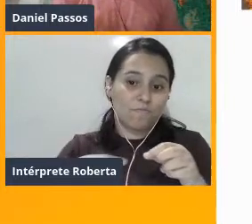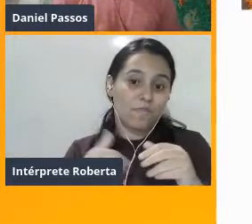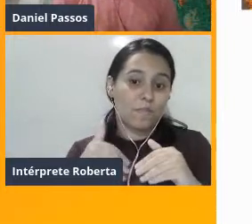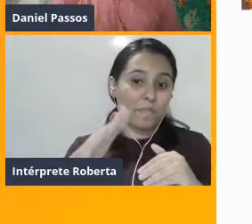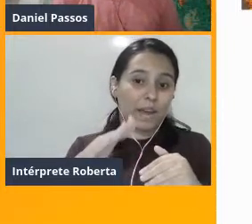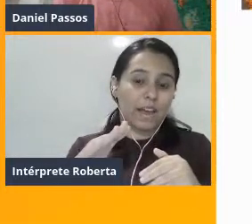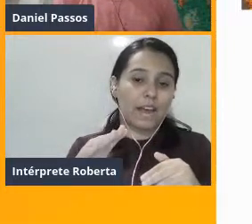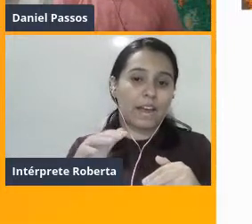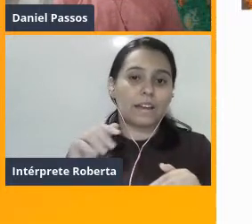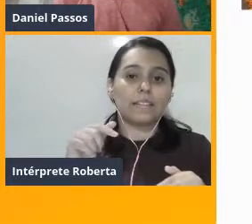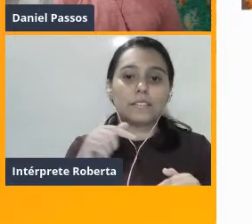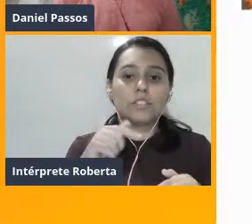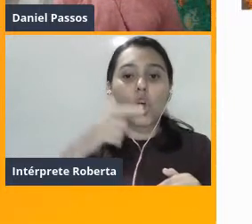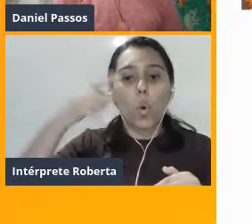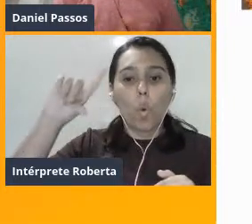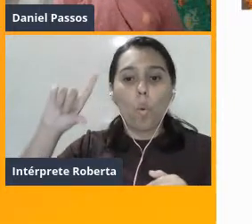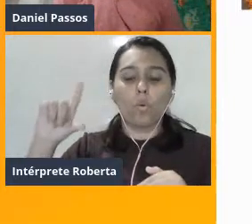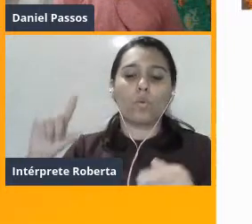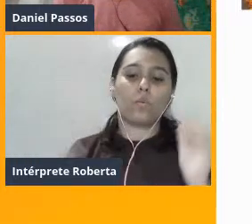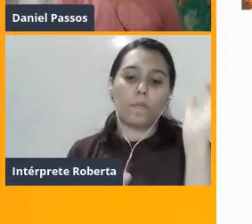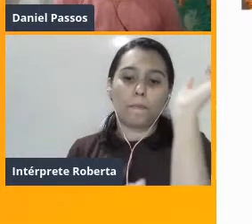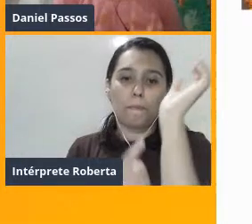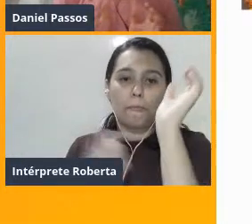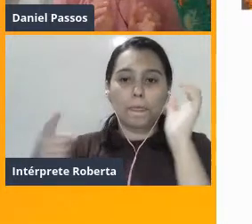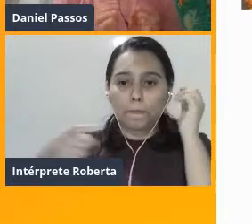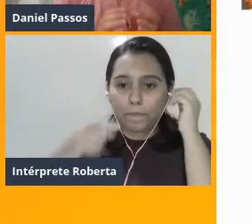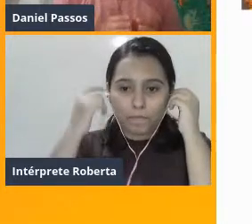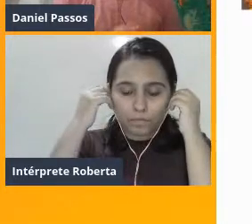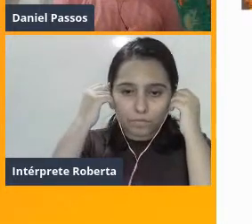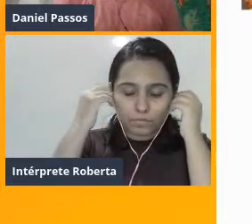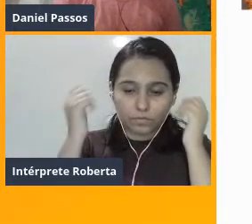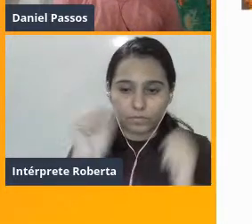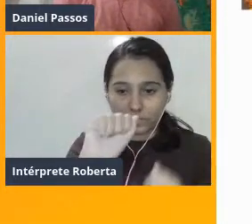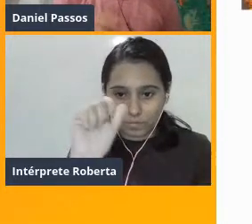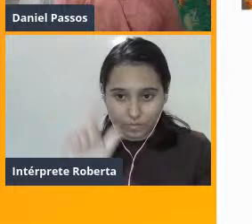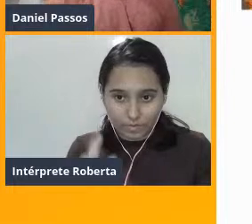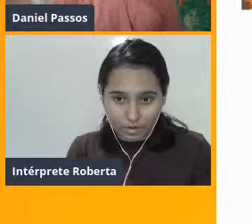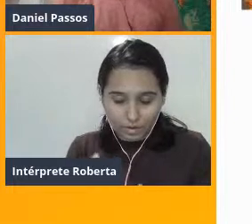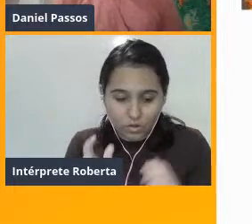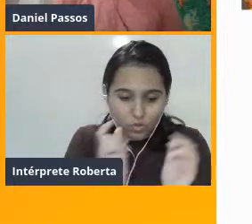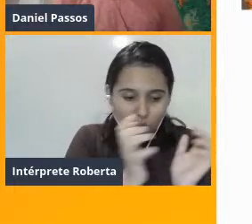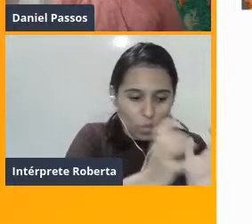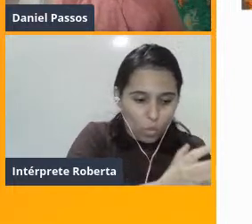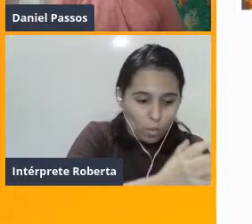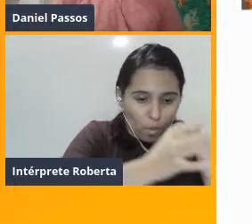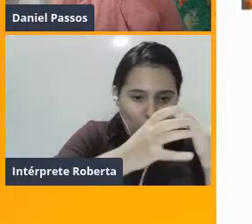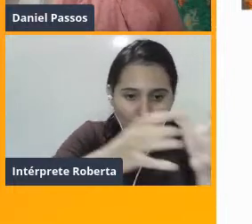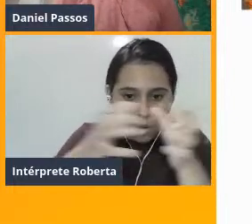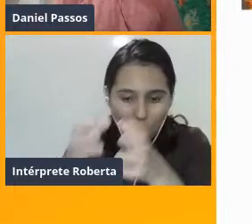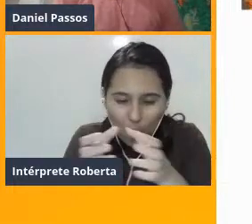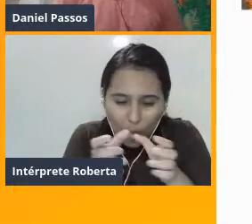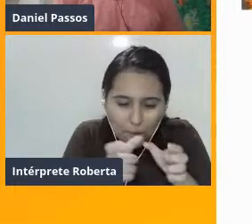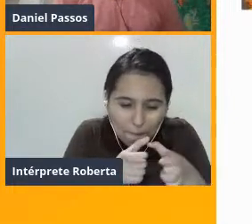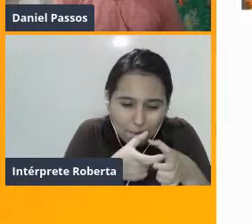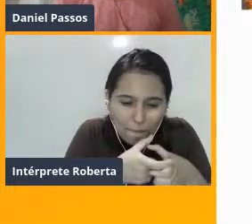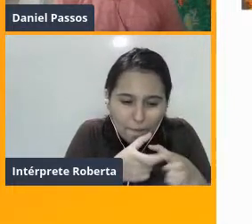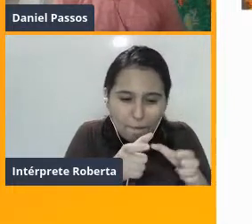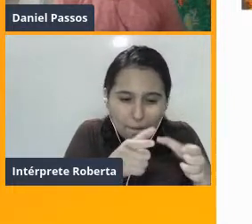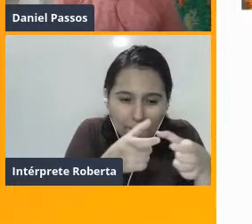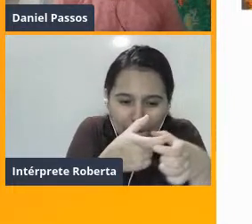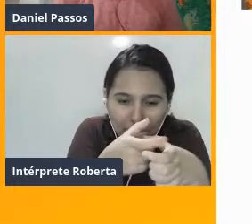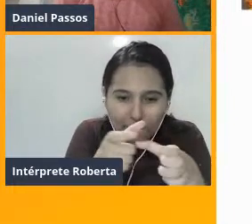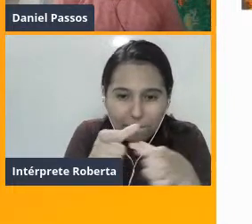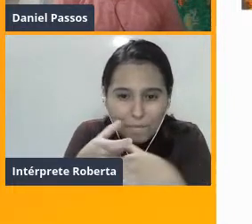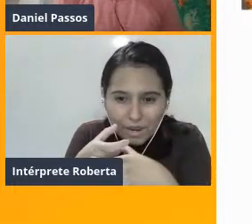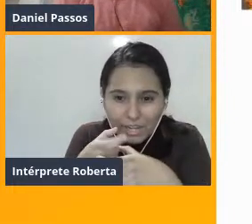Os machos azuis, eles são territoriais, mas estabelecem territórios pequenos e, geralmente, incluem só uma fêmea nos seus territórios, tá?